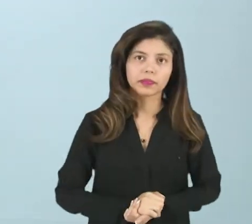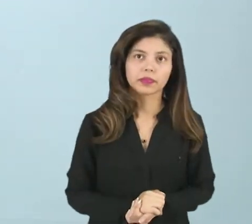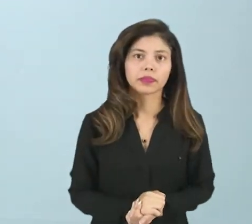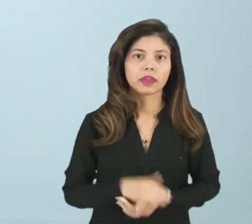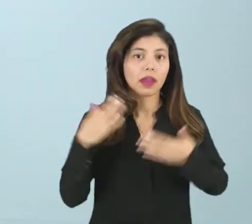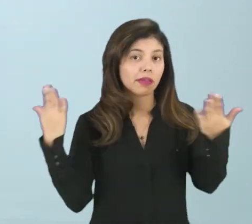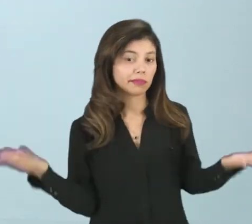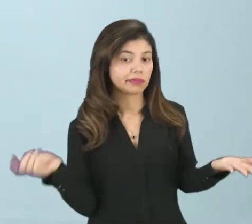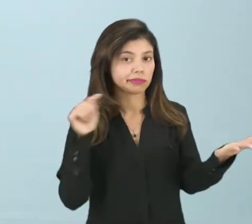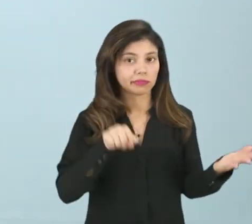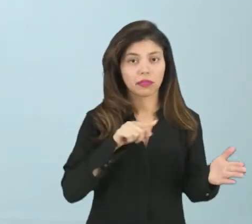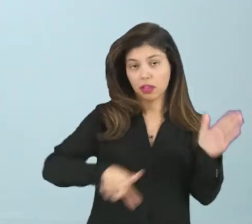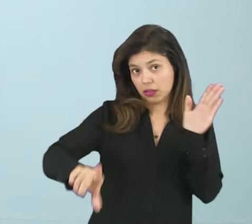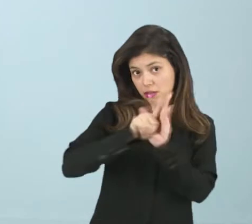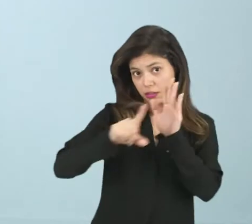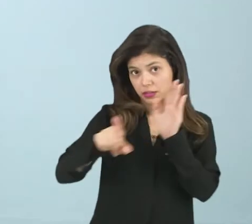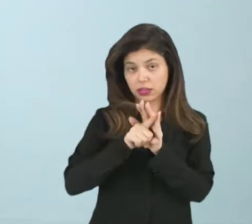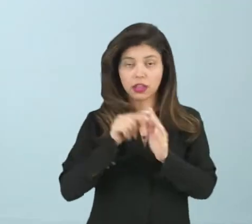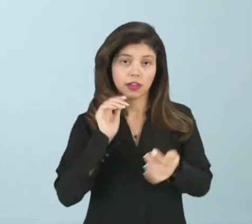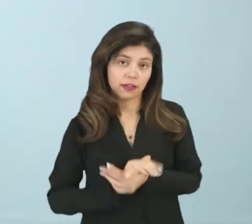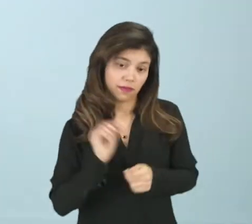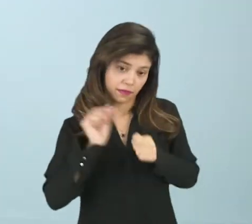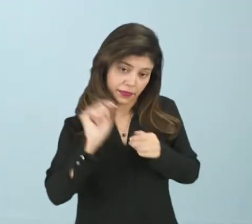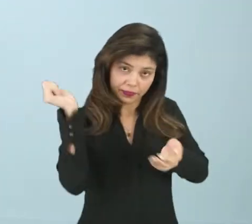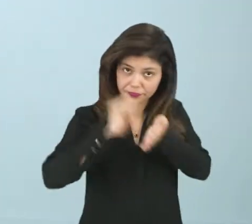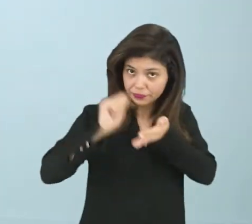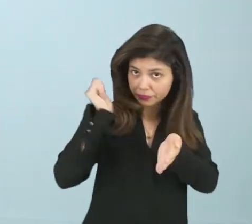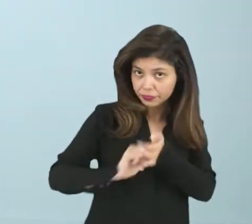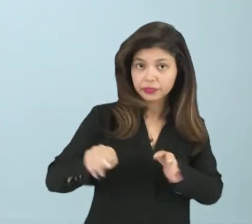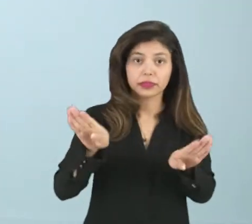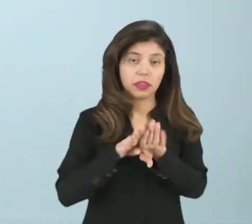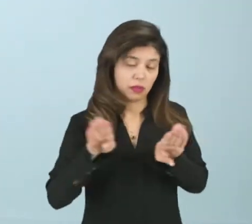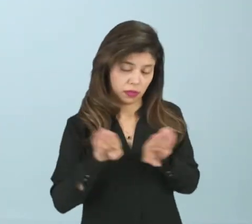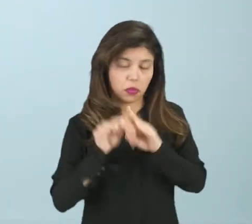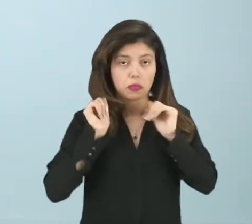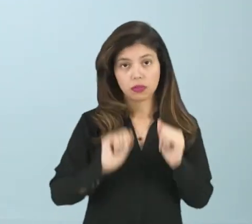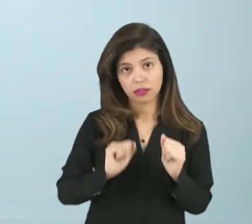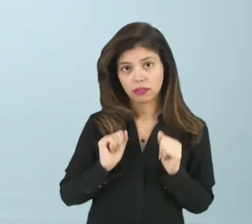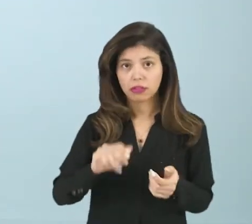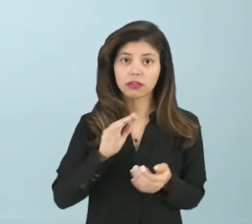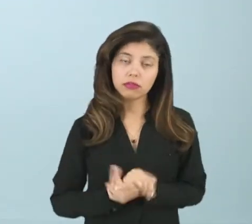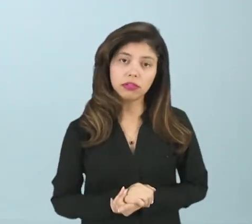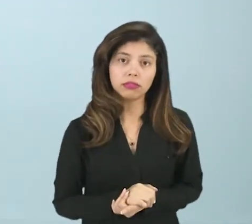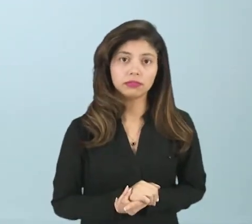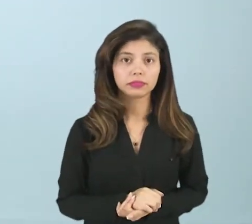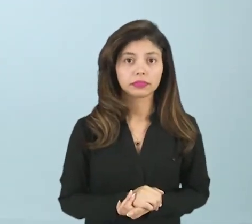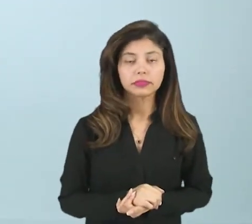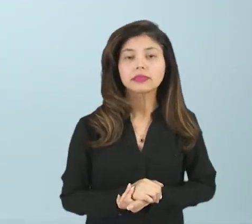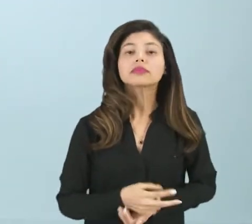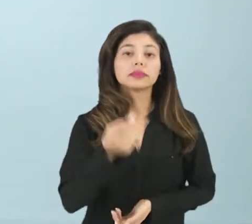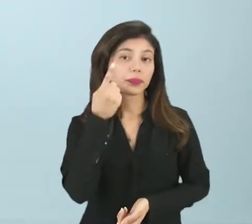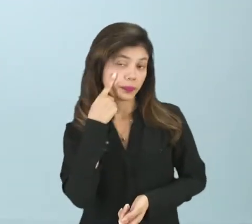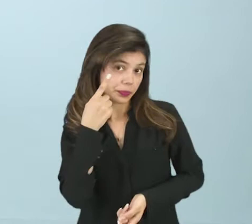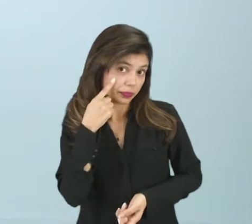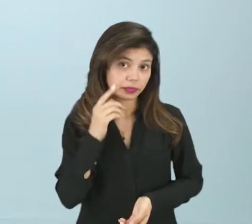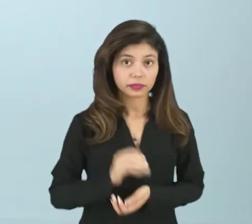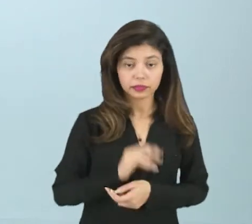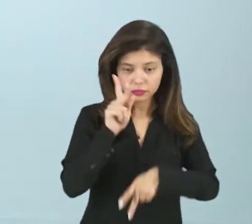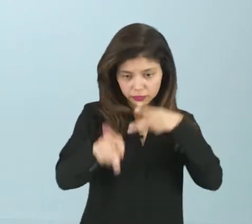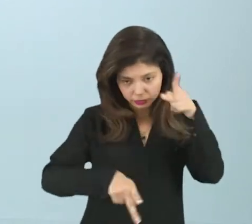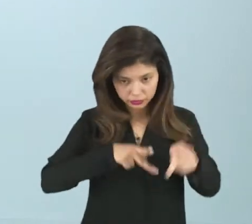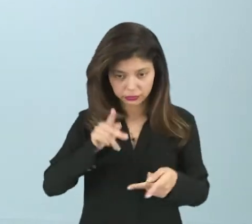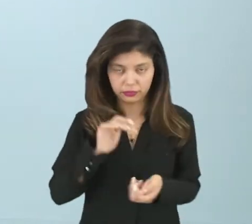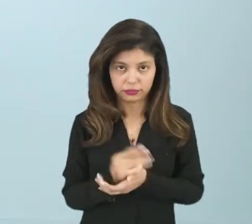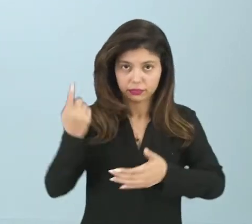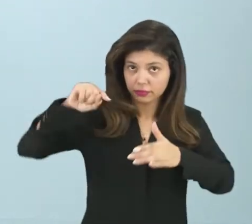para que as leis que fossem elaboradas, elas pudessem também ser apreciadas pela população. E